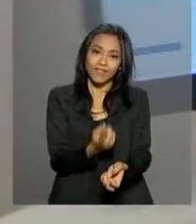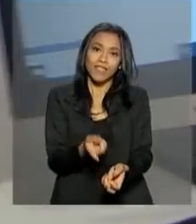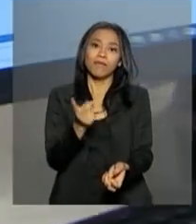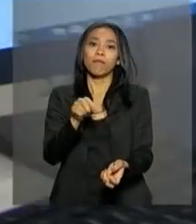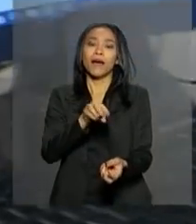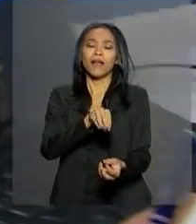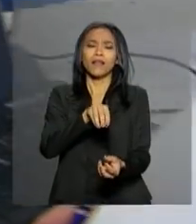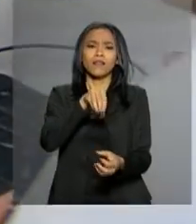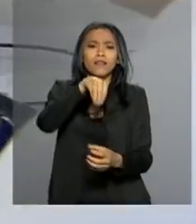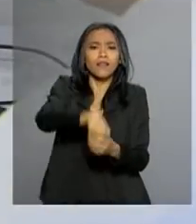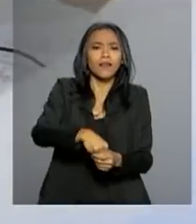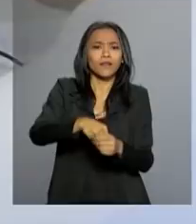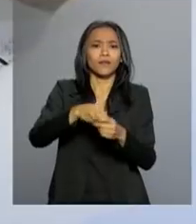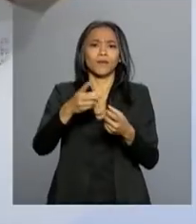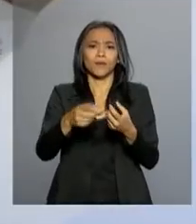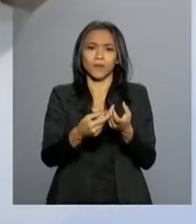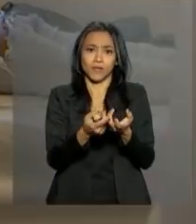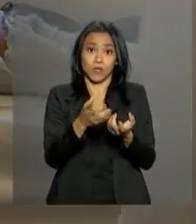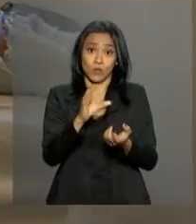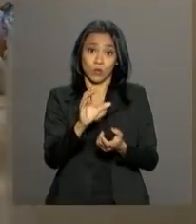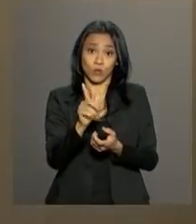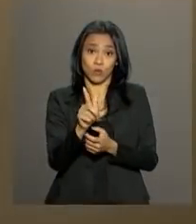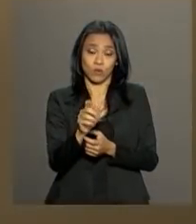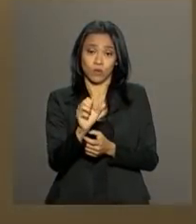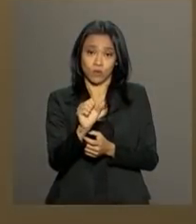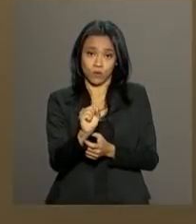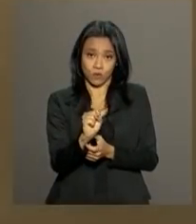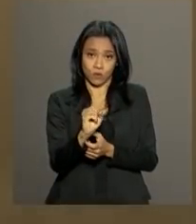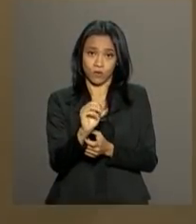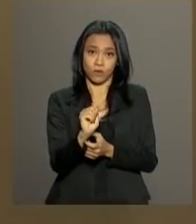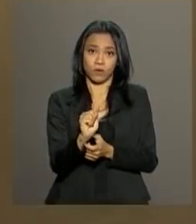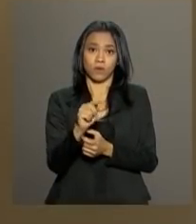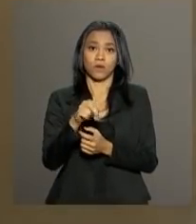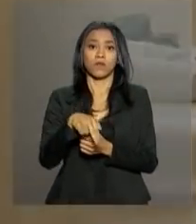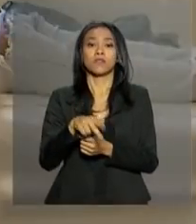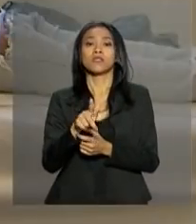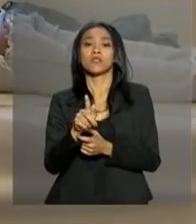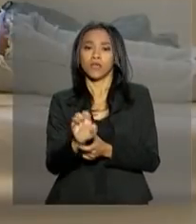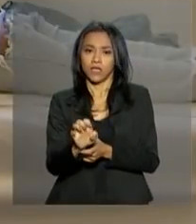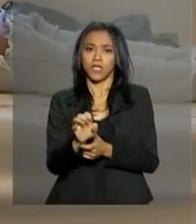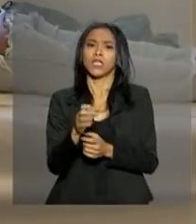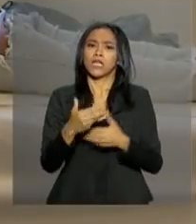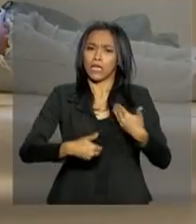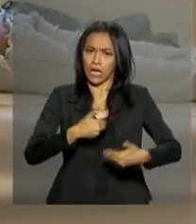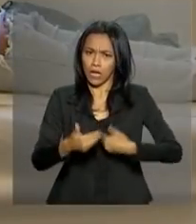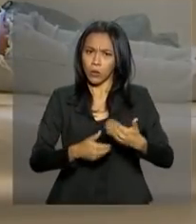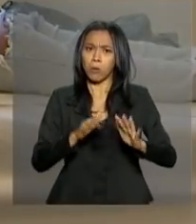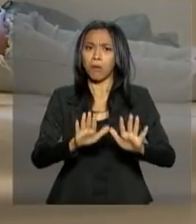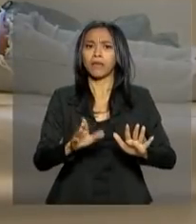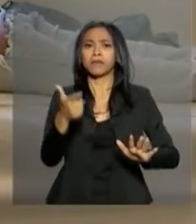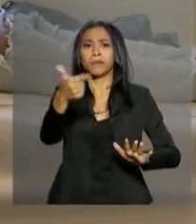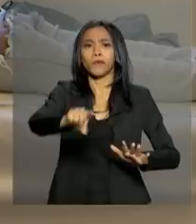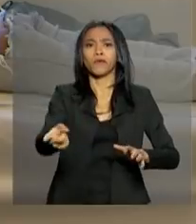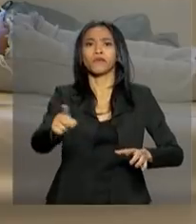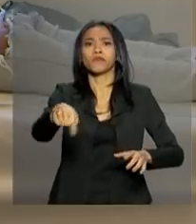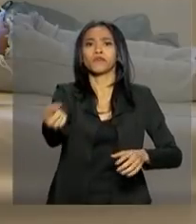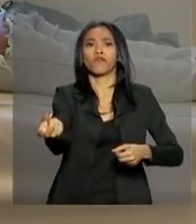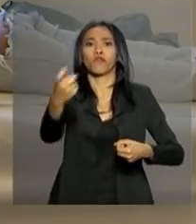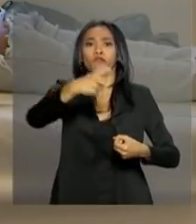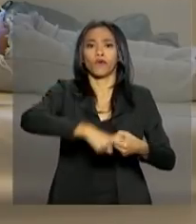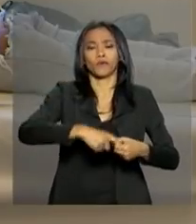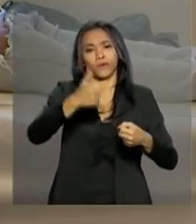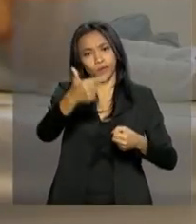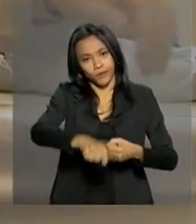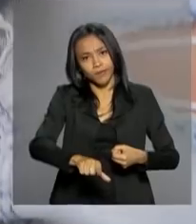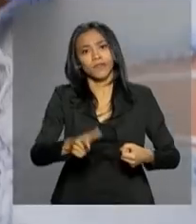pela formação das células do sangue. Mesmo depois do tratamento, o câncer voltou, restando apenas a possibilidade de um transplante